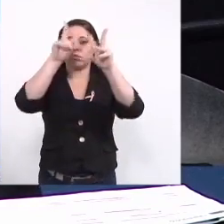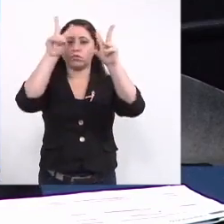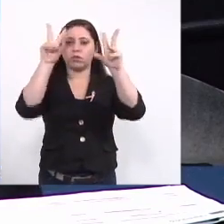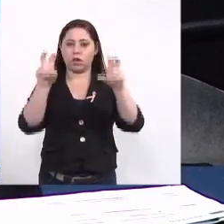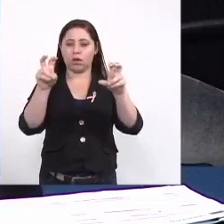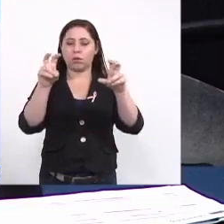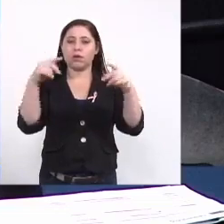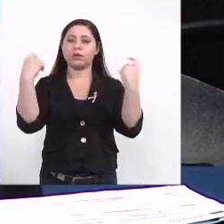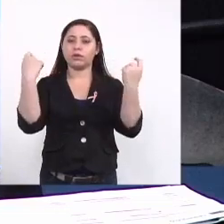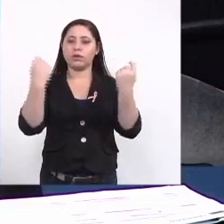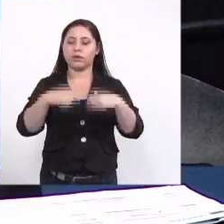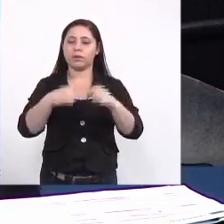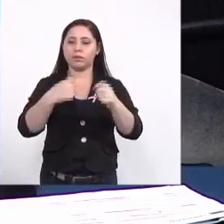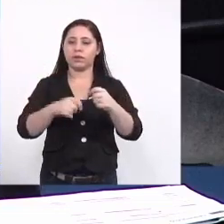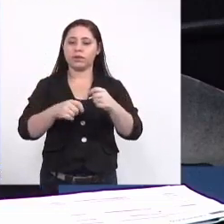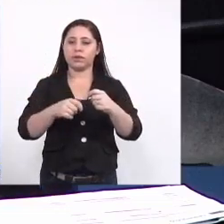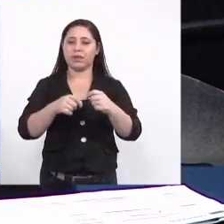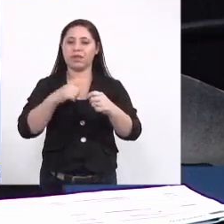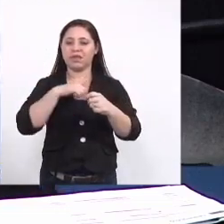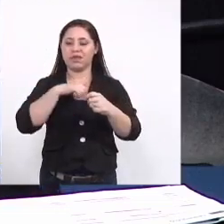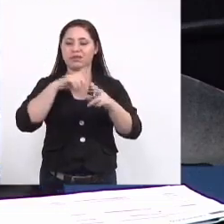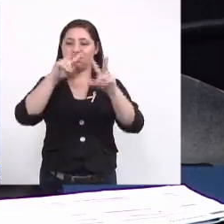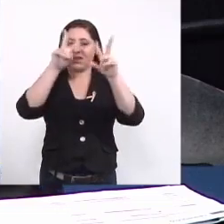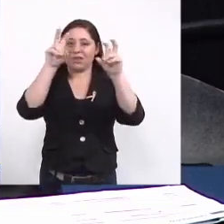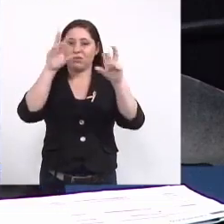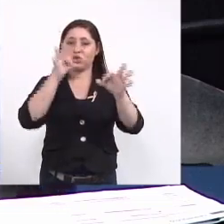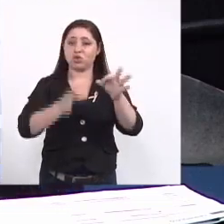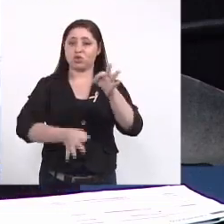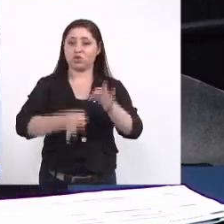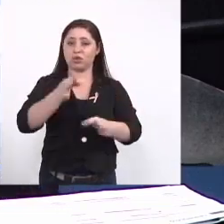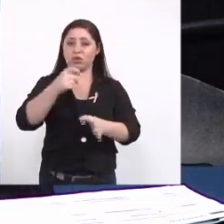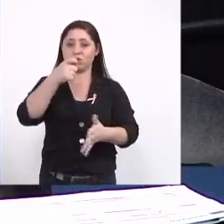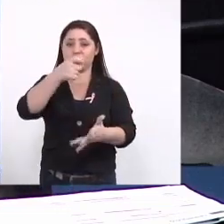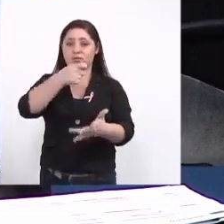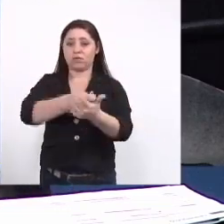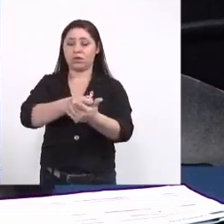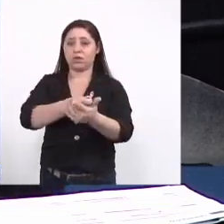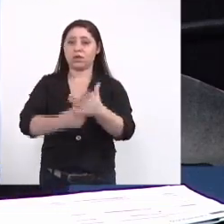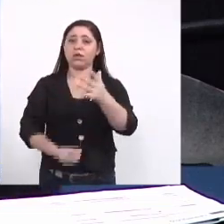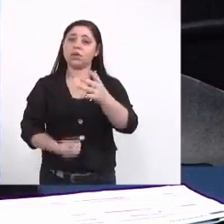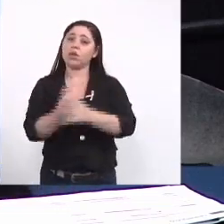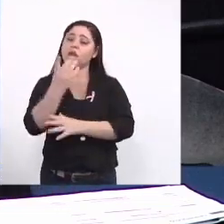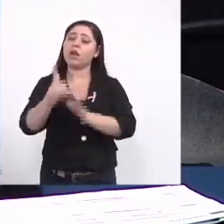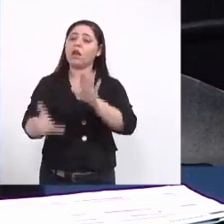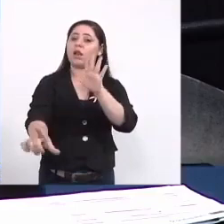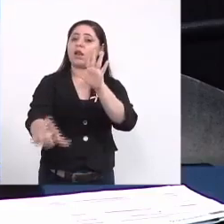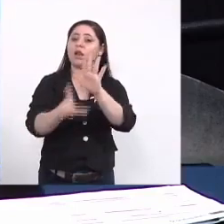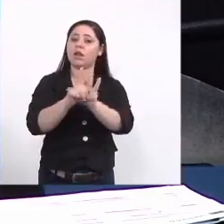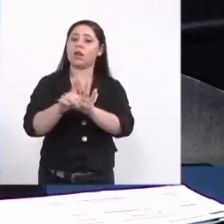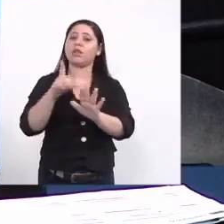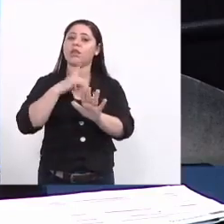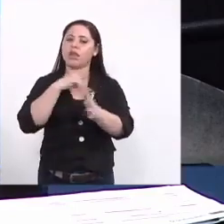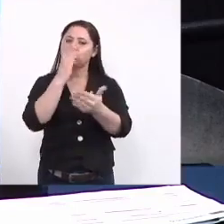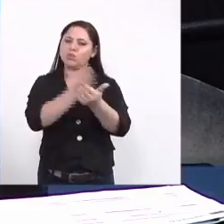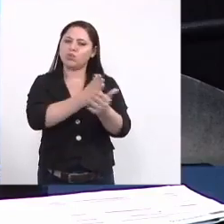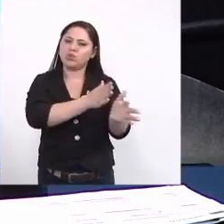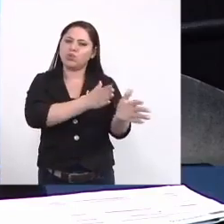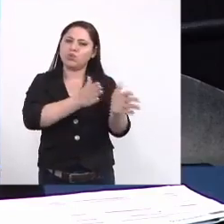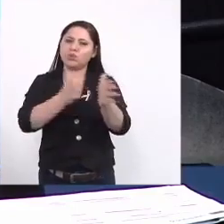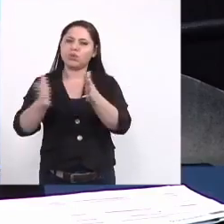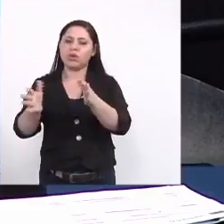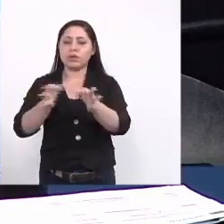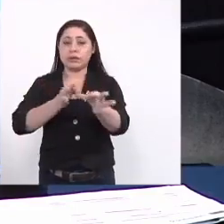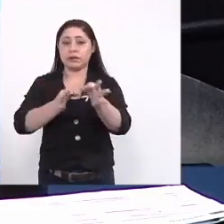envolve uma questão jurídica que é de obrigatoriedade a gente criar lei tem todo um trâmite aqui na